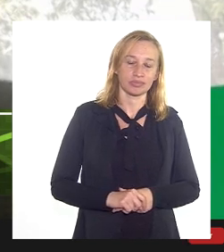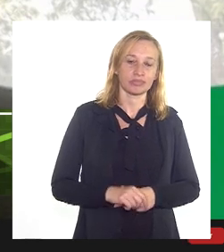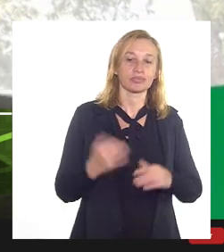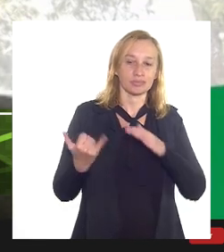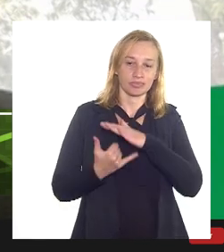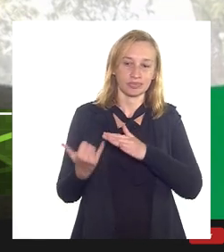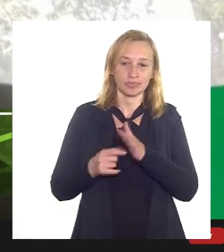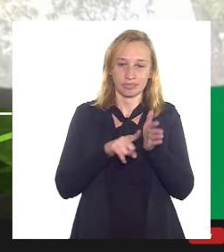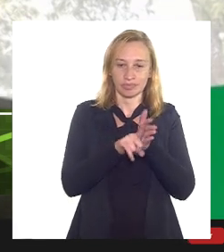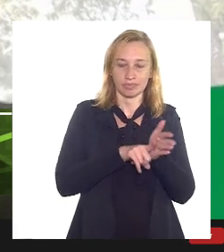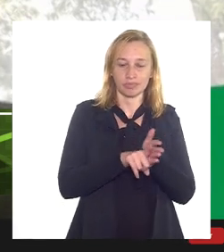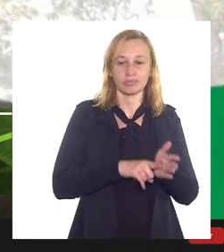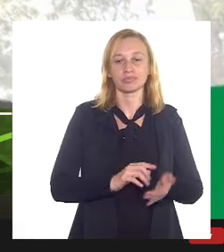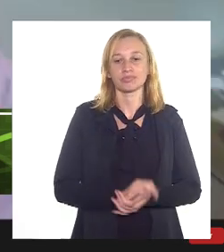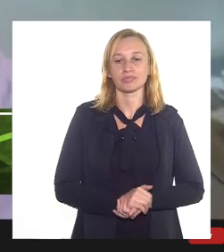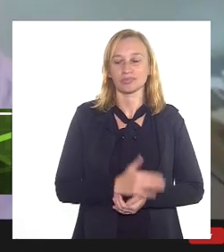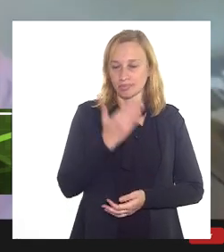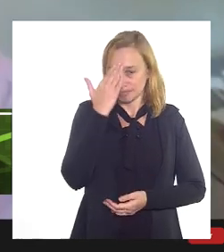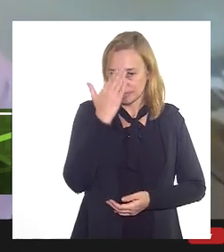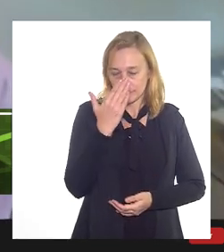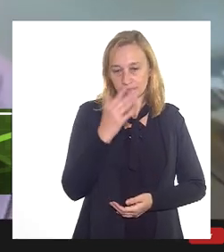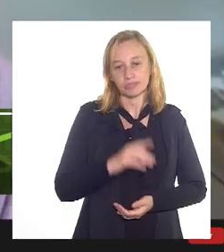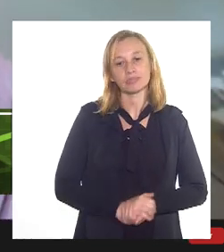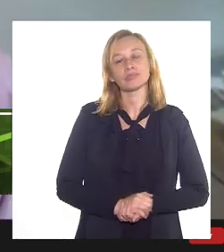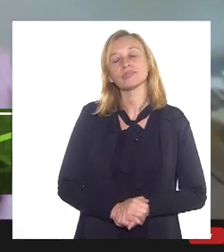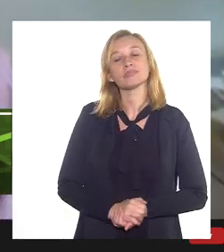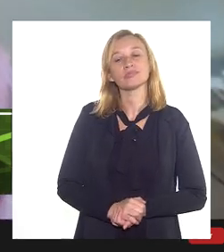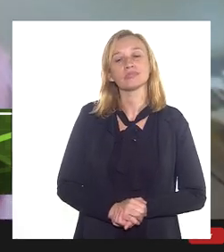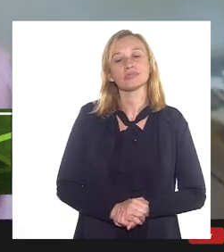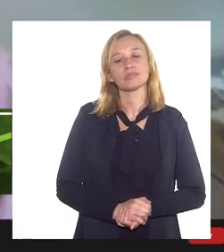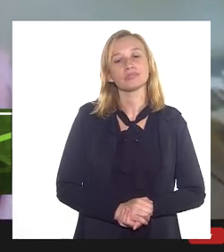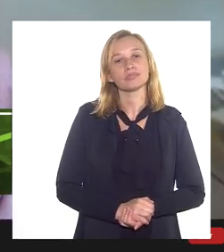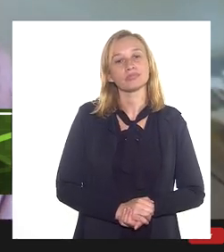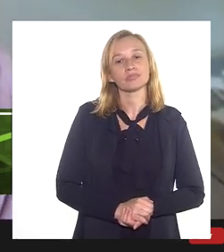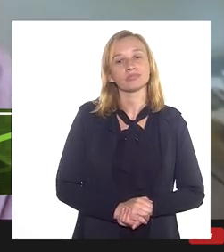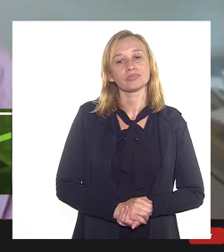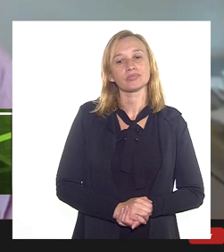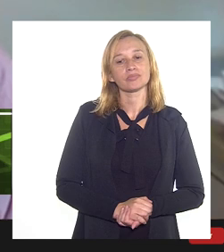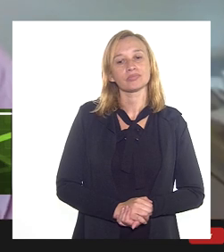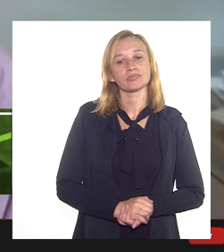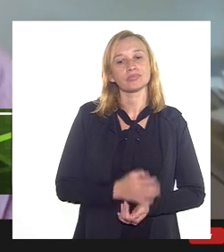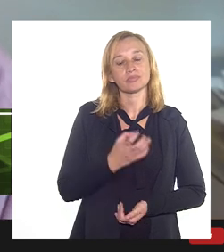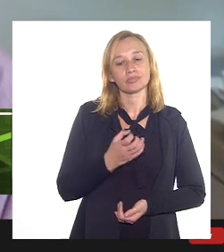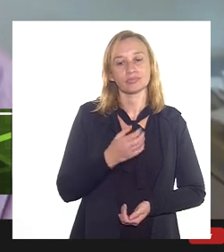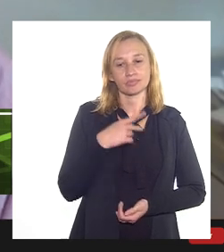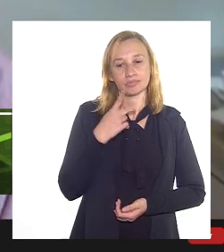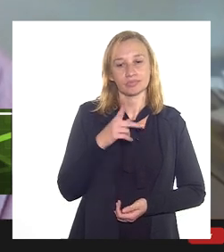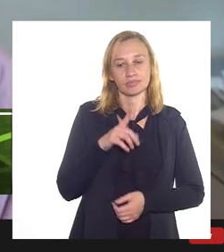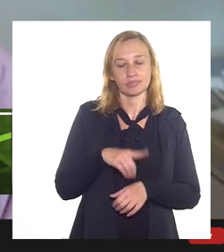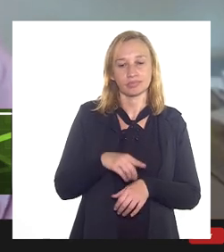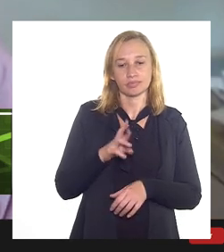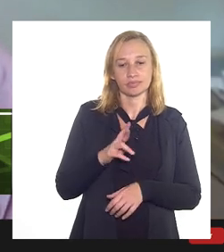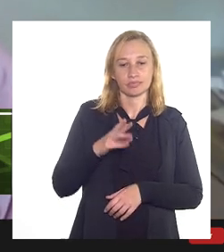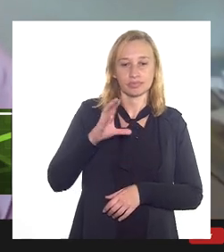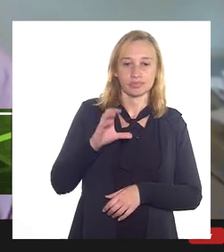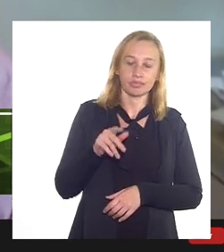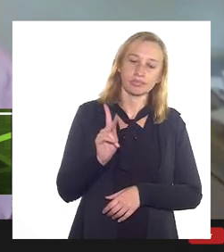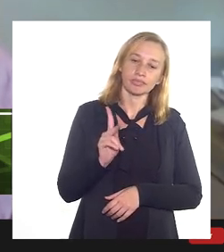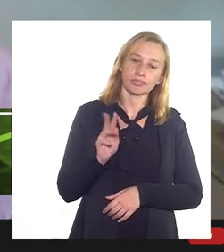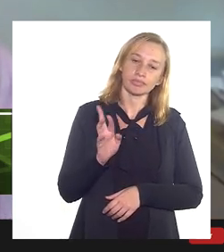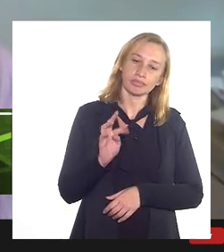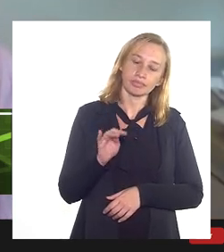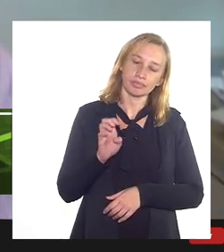instituições de pesquisa. Agradeço, Dr. Jadelha. Eu só queria dizer à Dra. Karine que